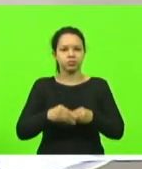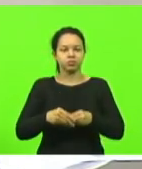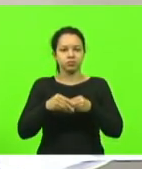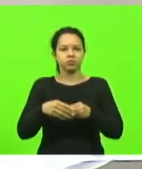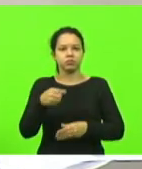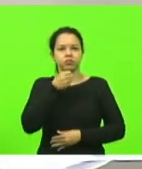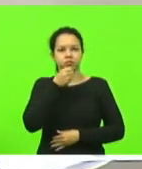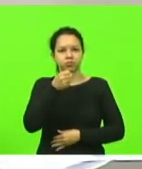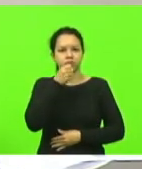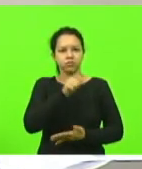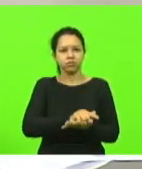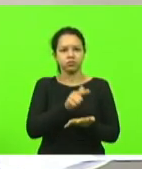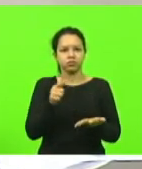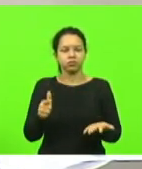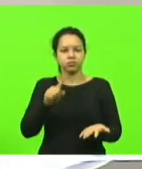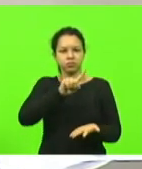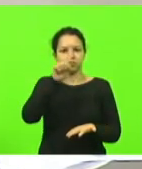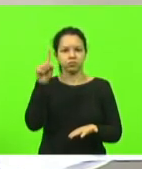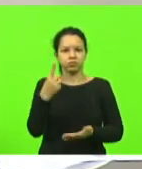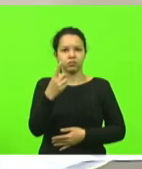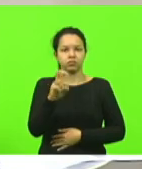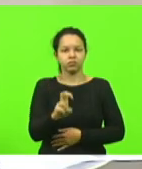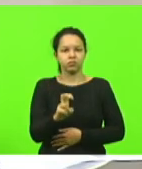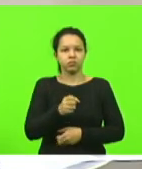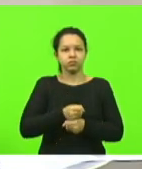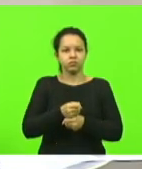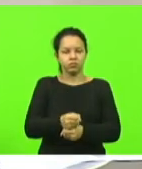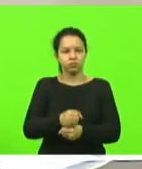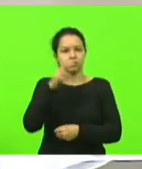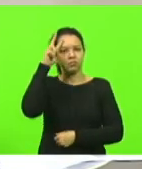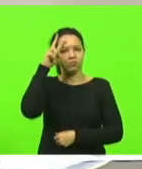pelos seus 15 anos de história. Em discussão,